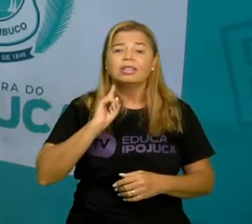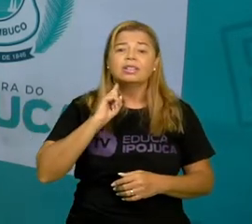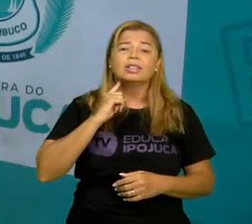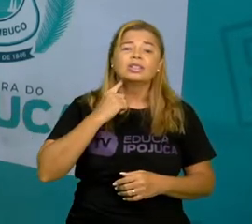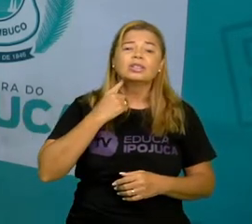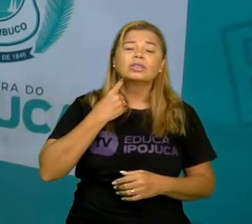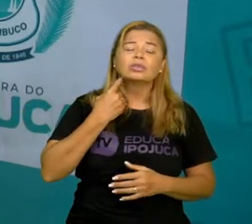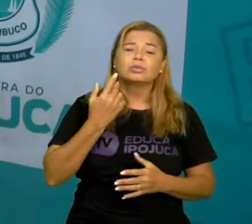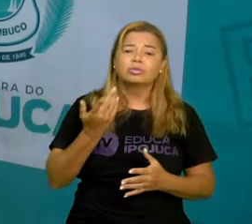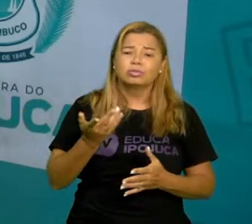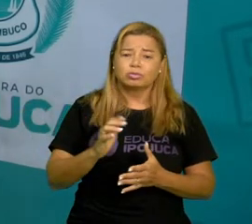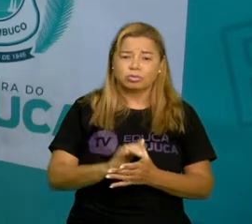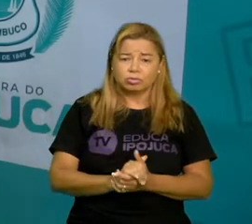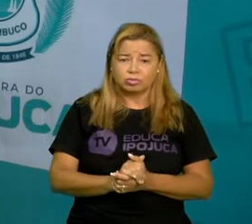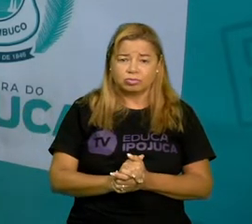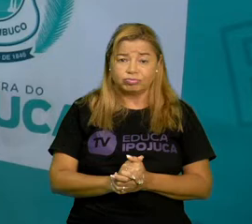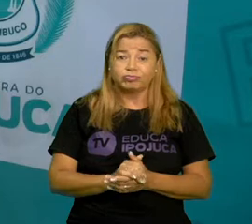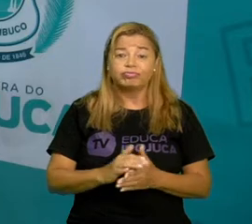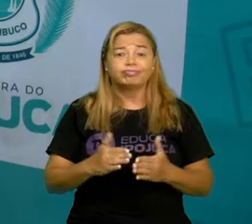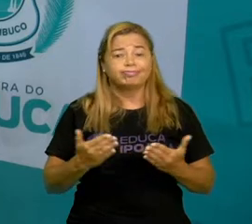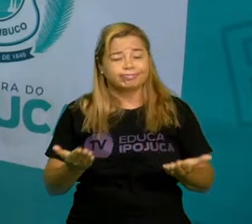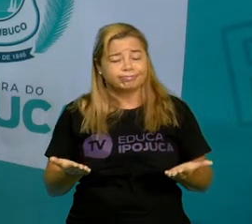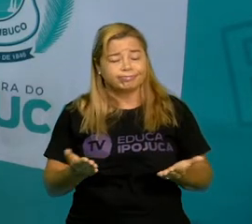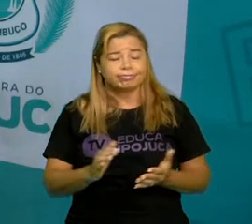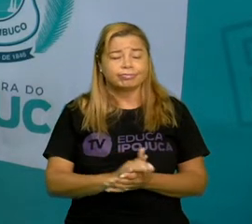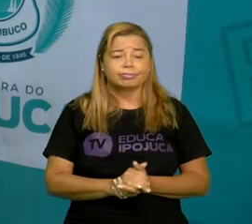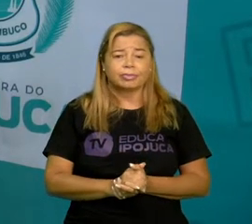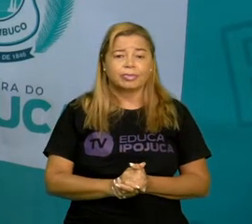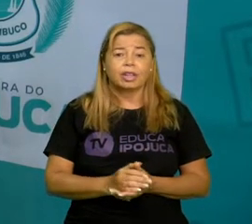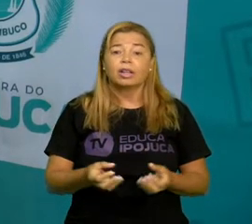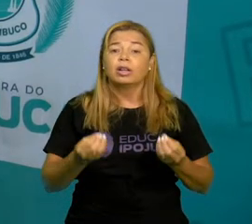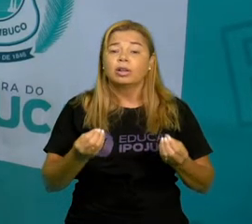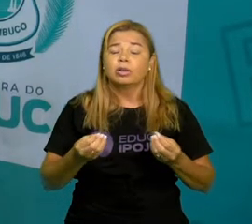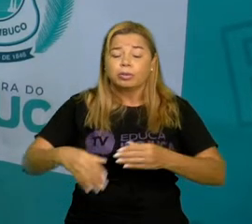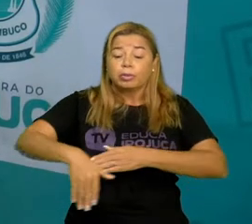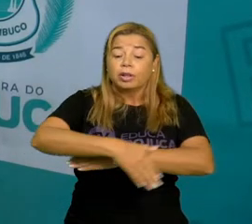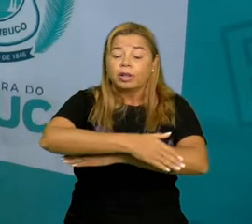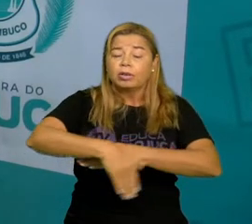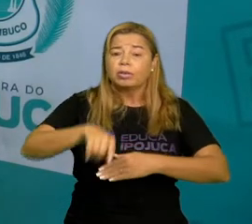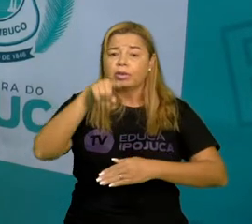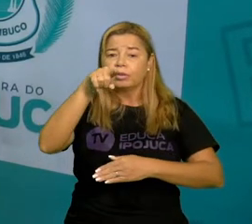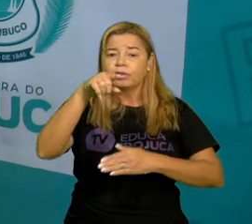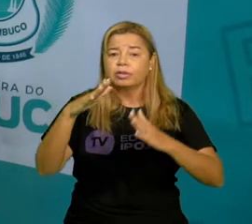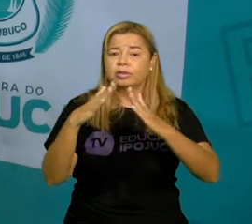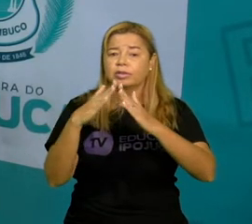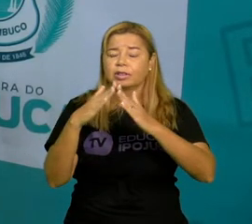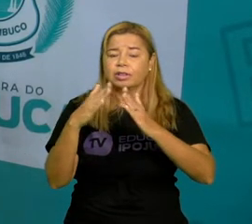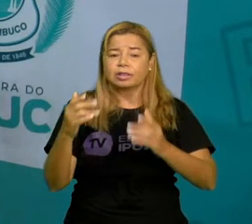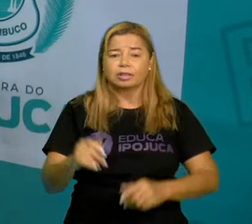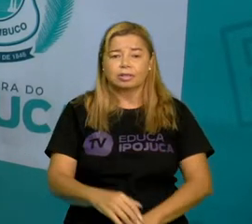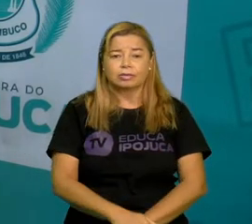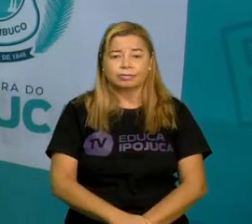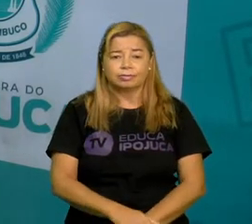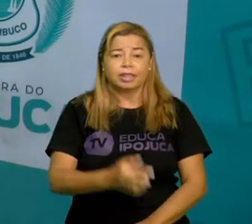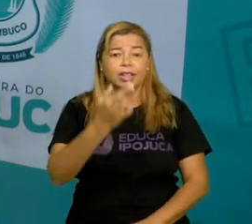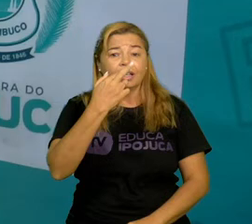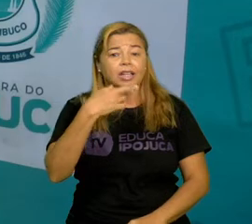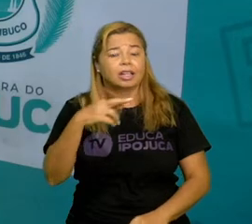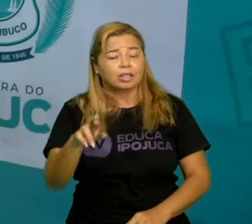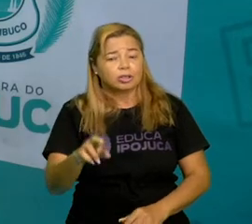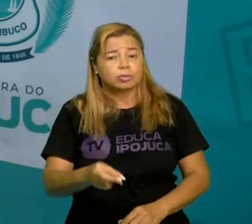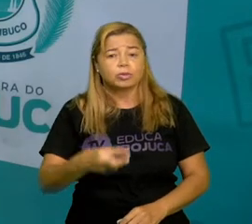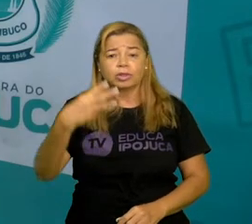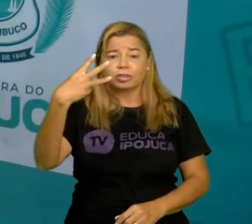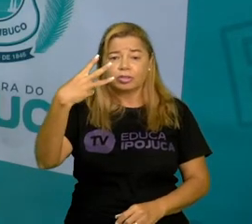por debaixo da terra? ela é em cima da rua céu aberto? Como é a rua que você mora? Eu quero que vocês respondam essas três